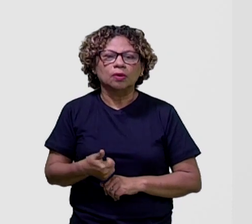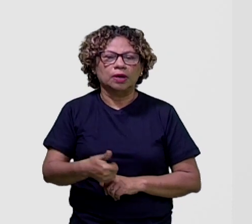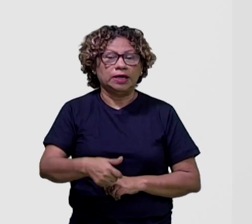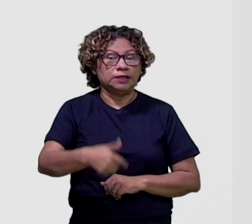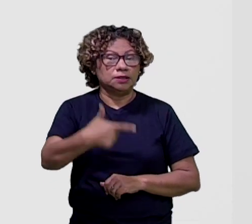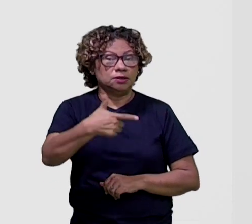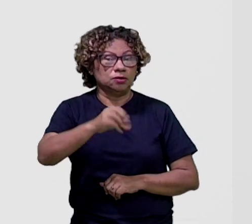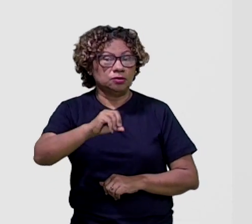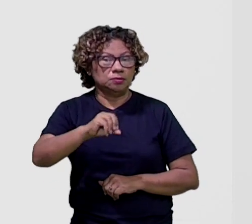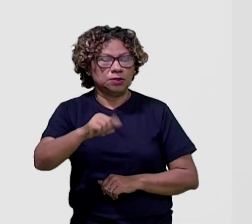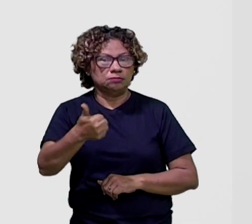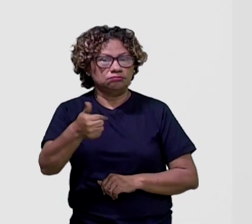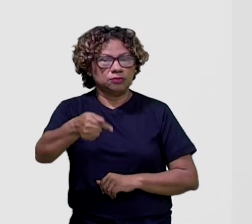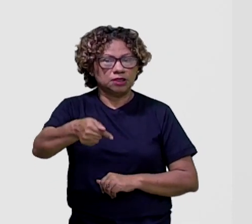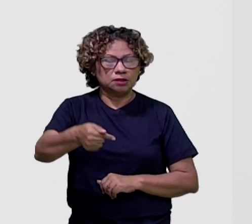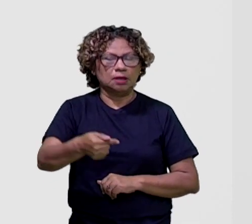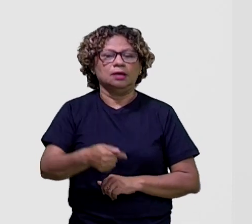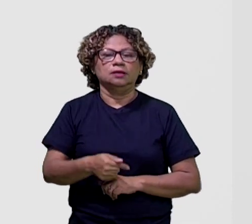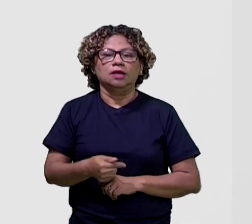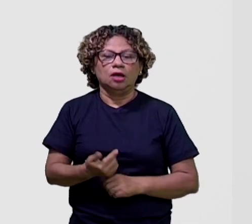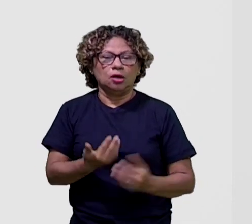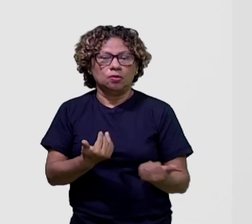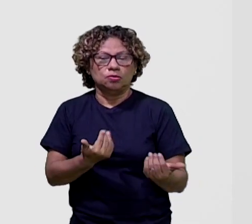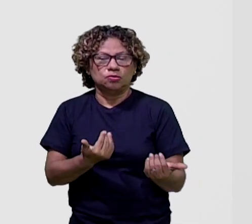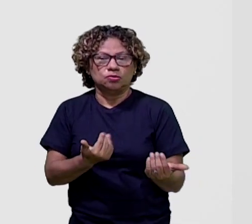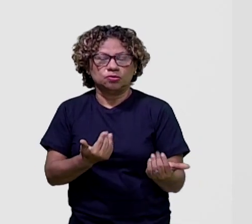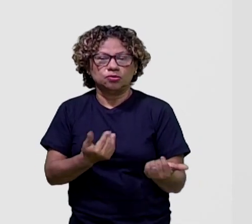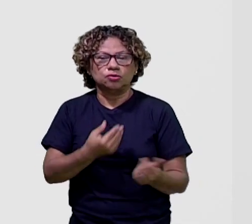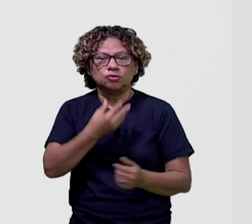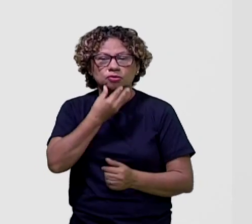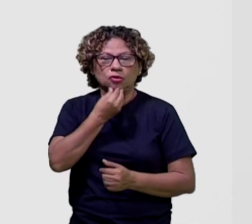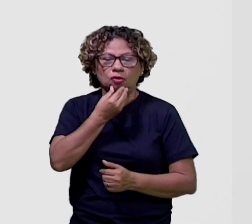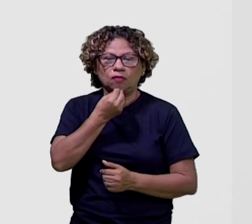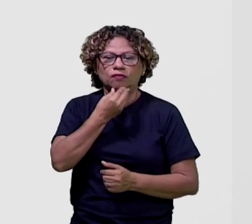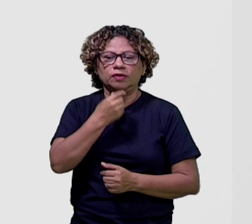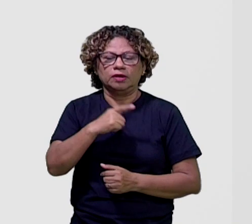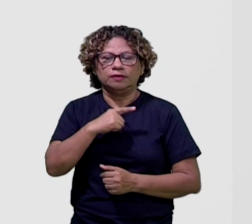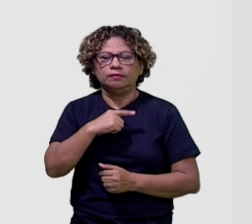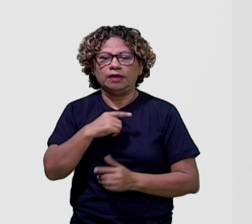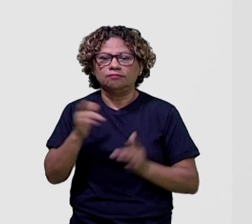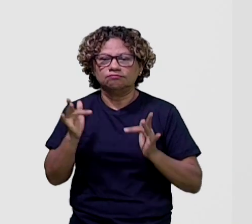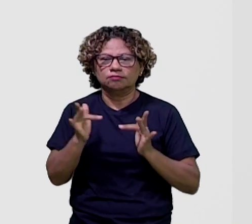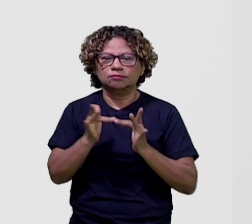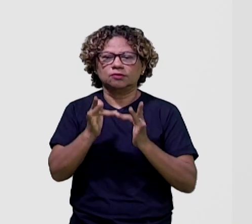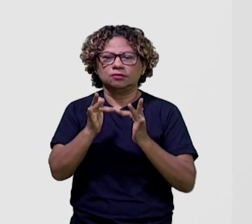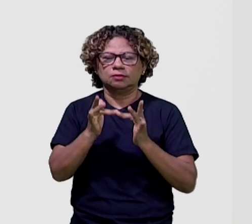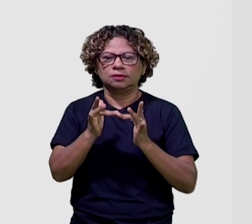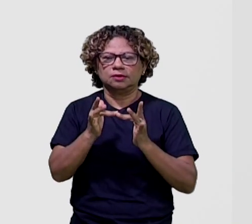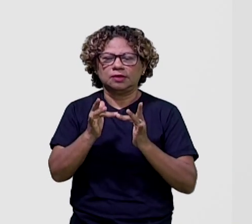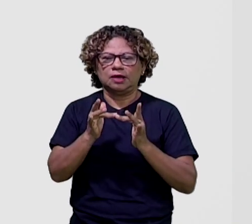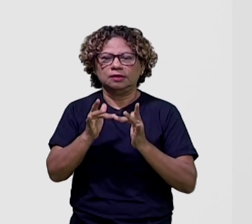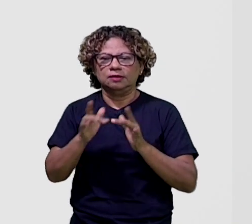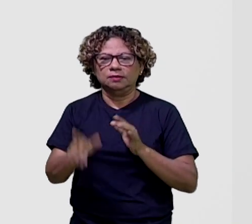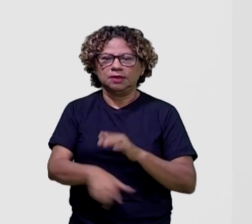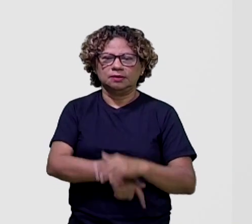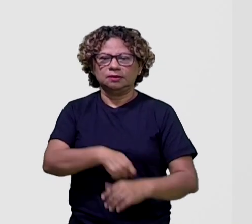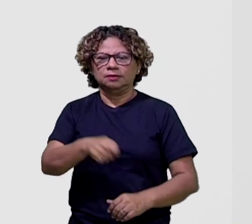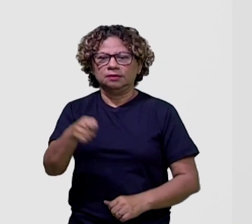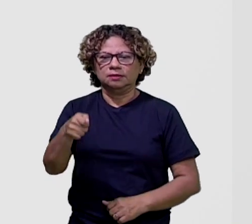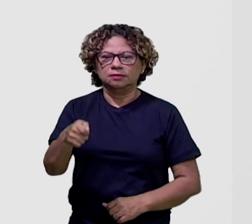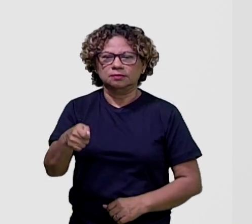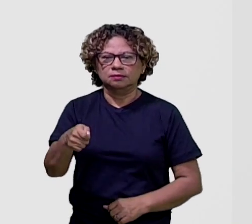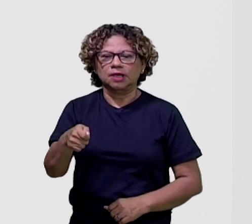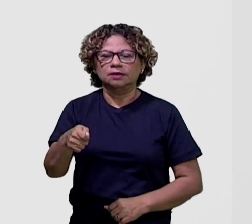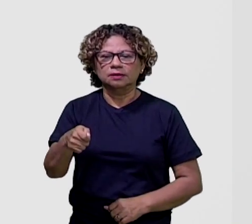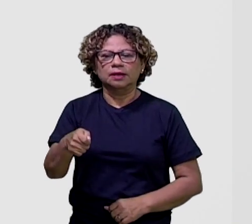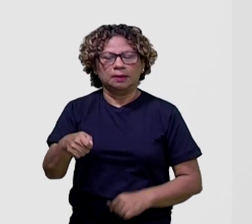só, sobre um jovem que entra em contato pela primeira vez com a Excalibur. Desafiado pela espada, ele